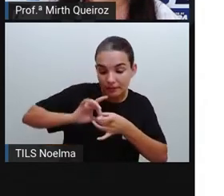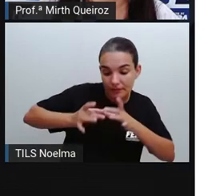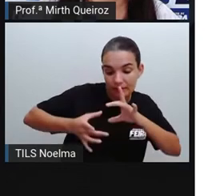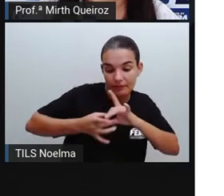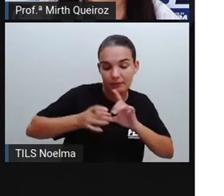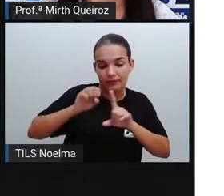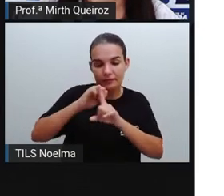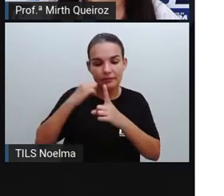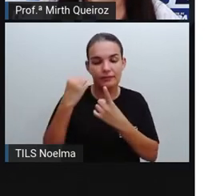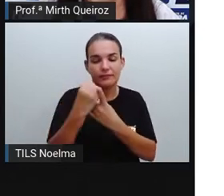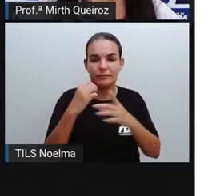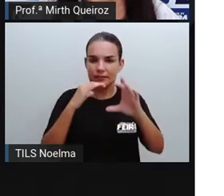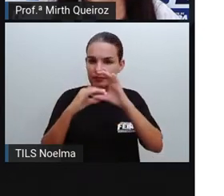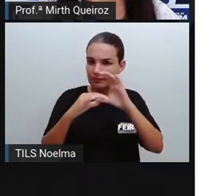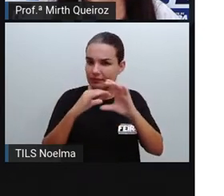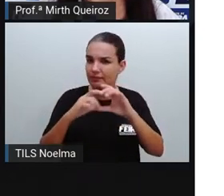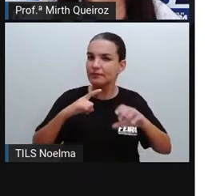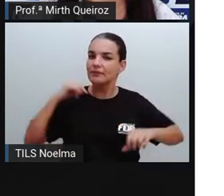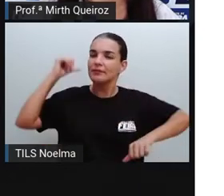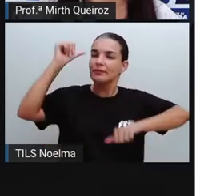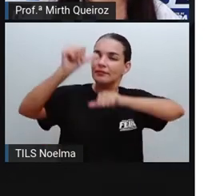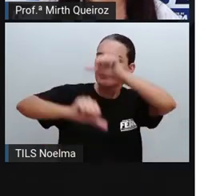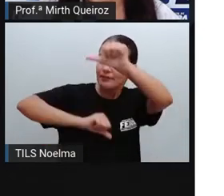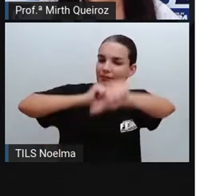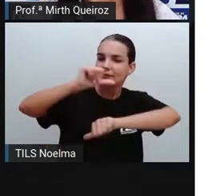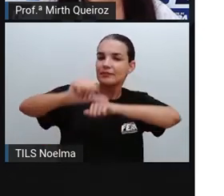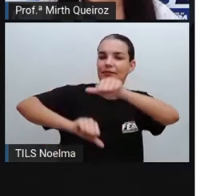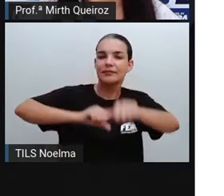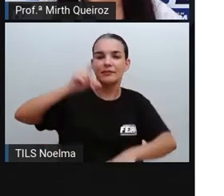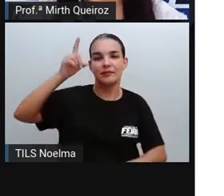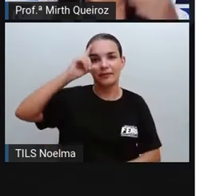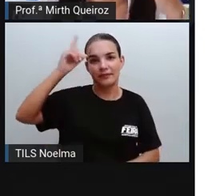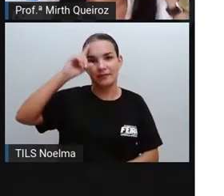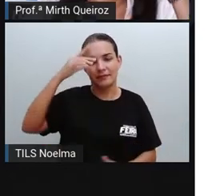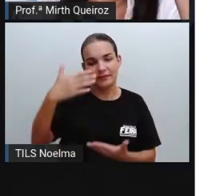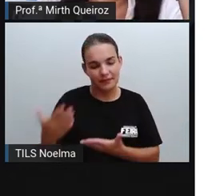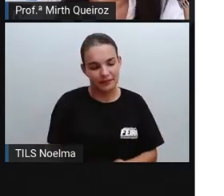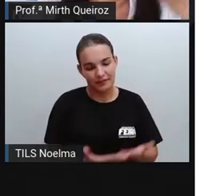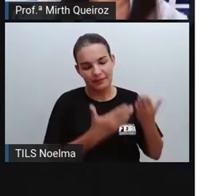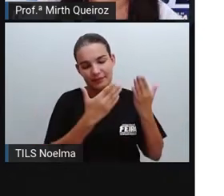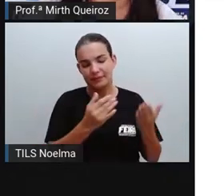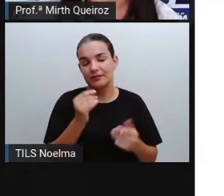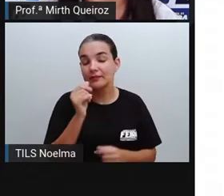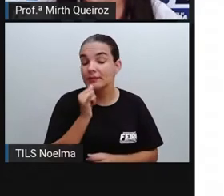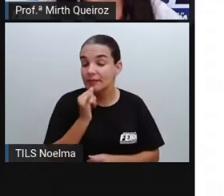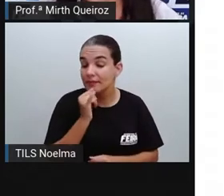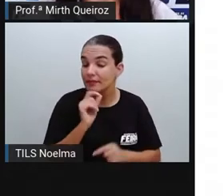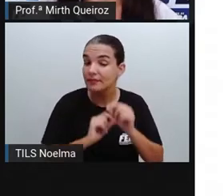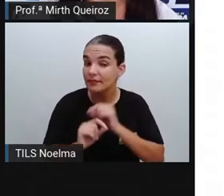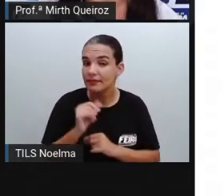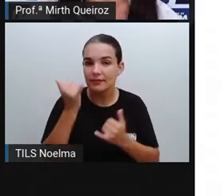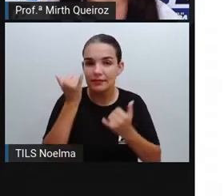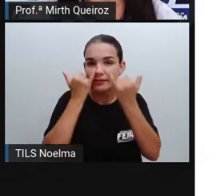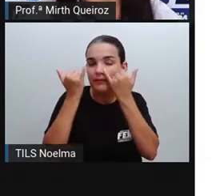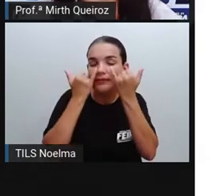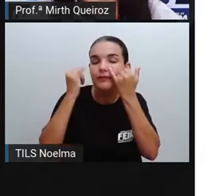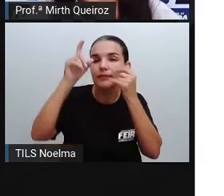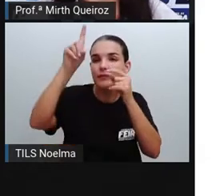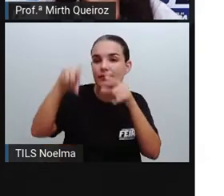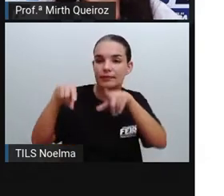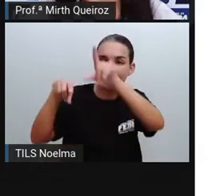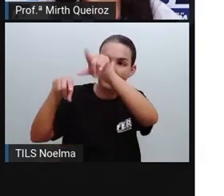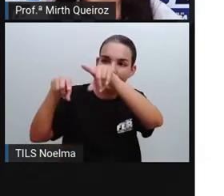transformação. Um exemplo disso são os infográficos. Os infográficos surgiram também a partir da